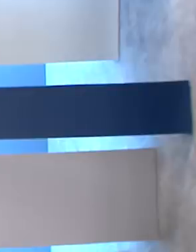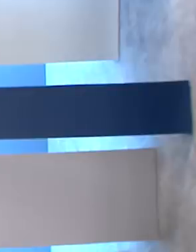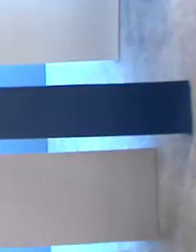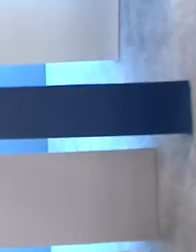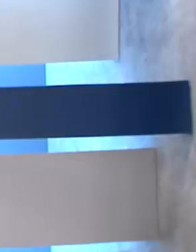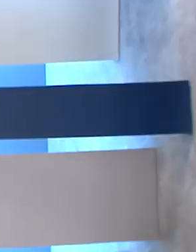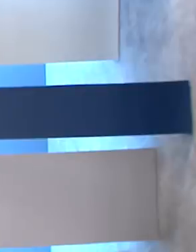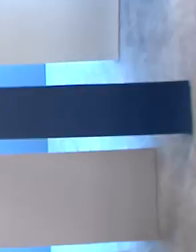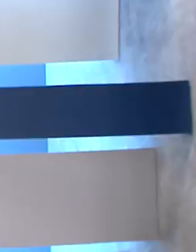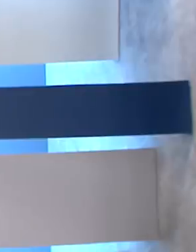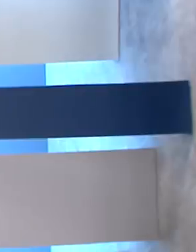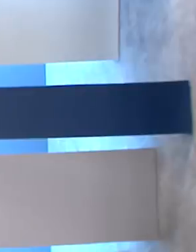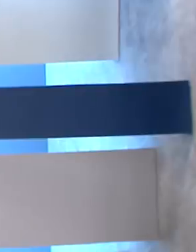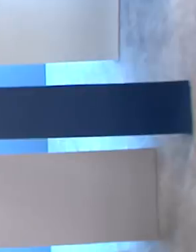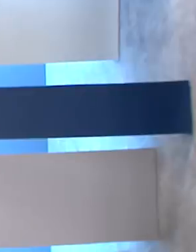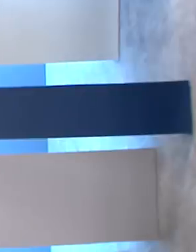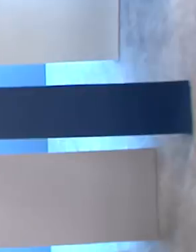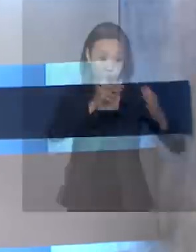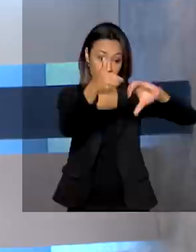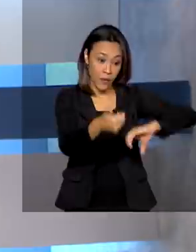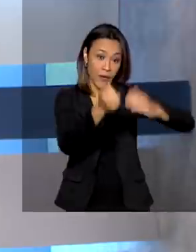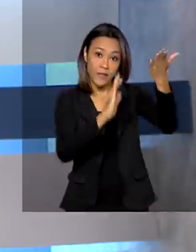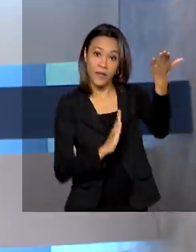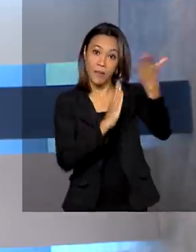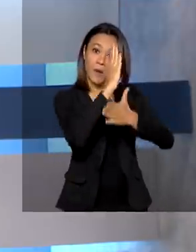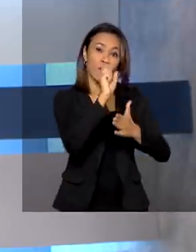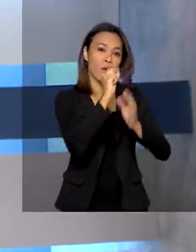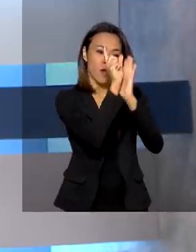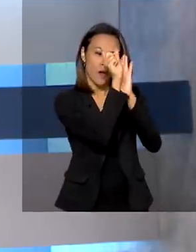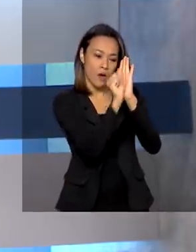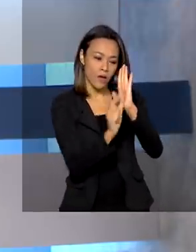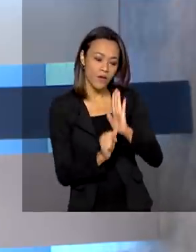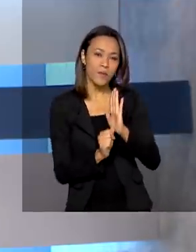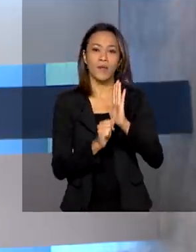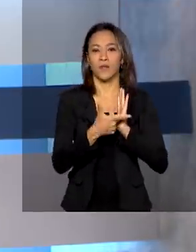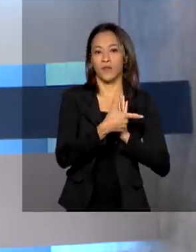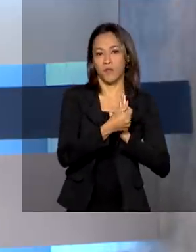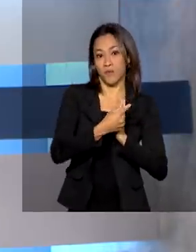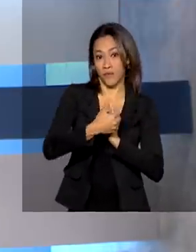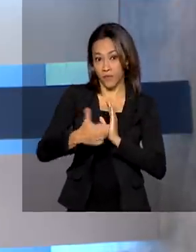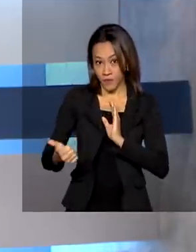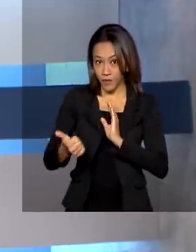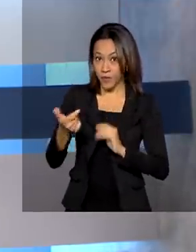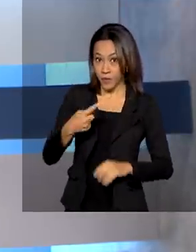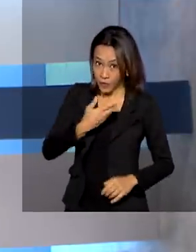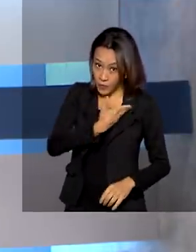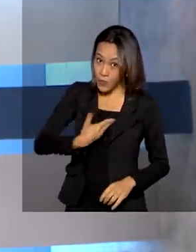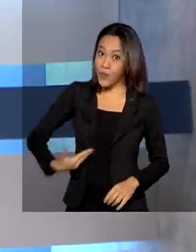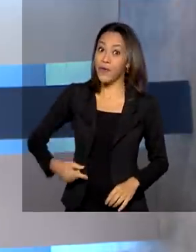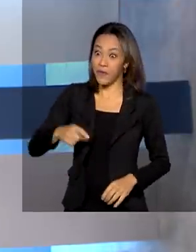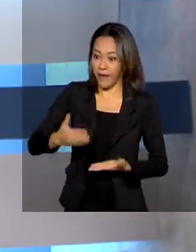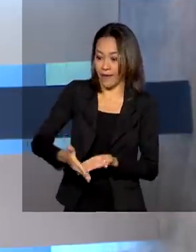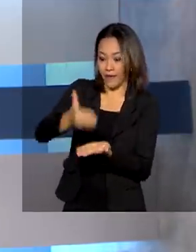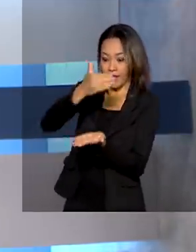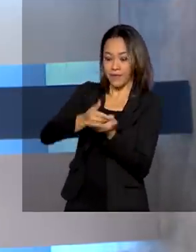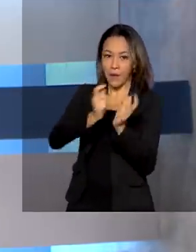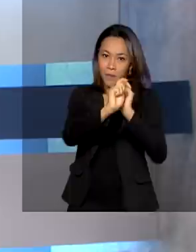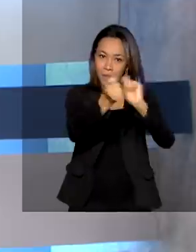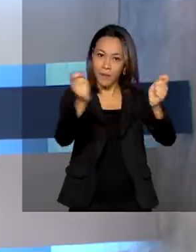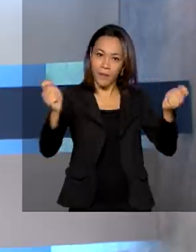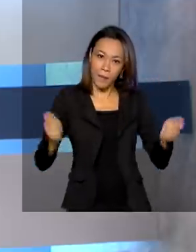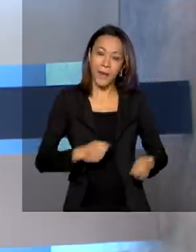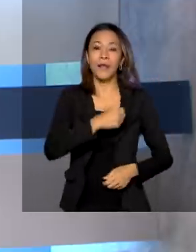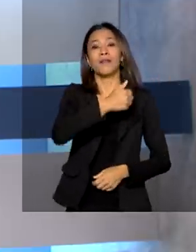Olá, bom dia! Congresso aprova o orçamento de 2021 e o governo vai antecipar o 13º